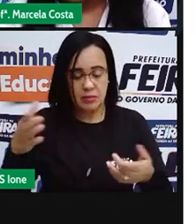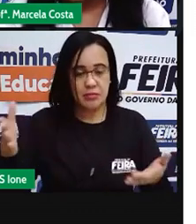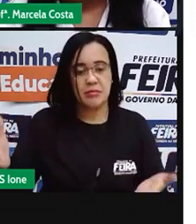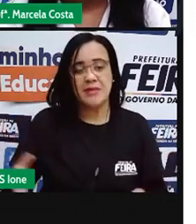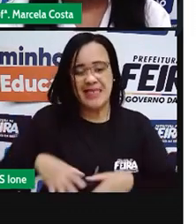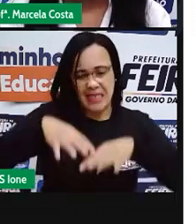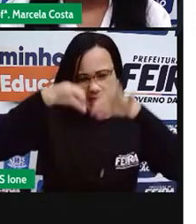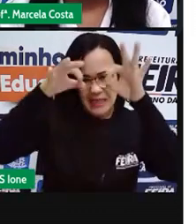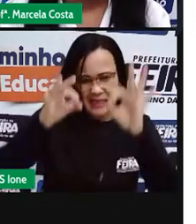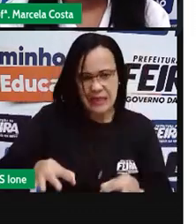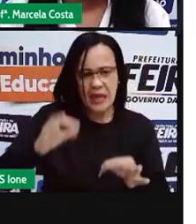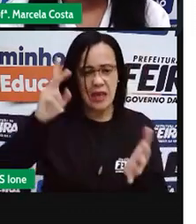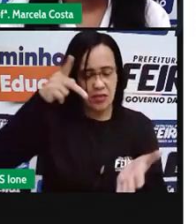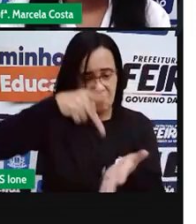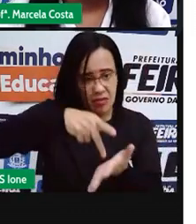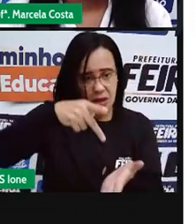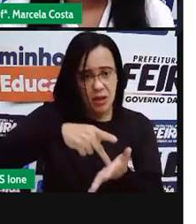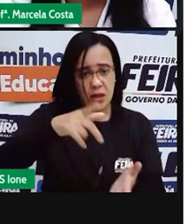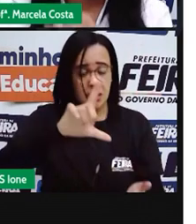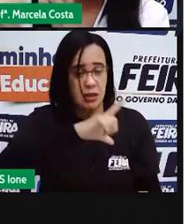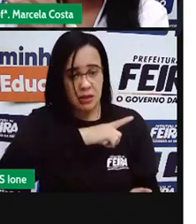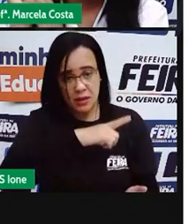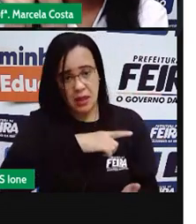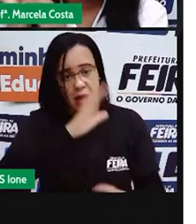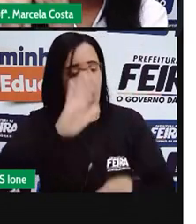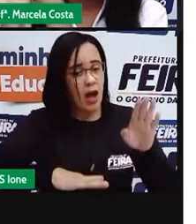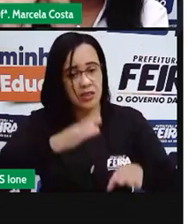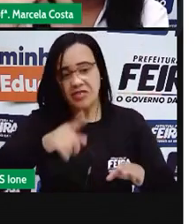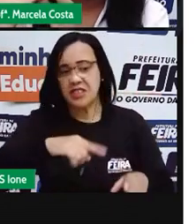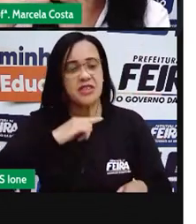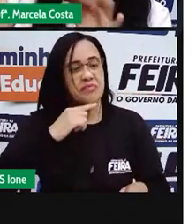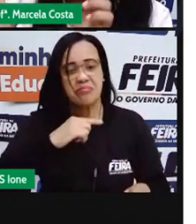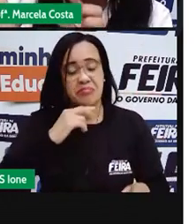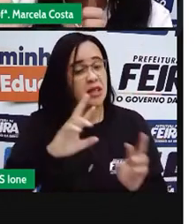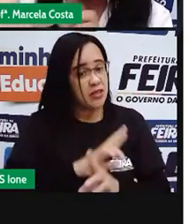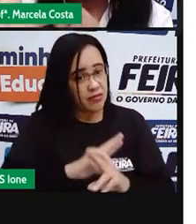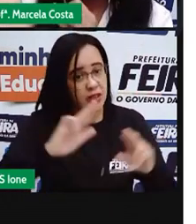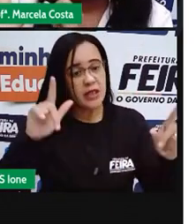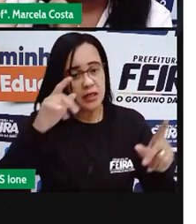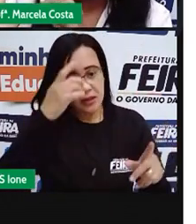Por exemplo, a gente pode usar a palma da mão,